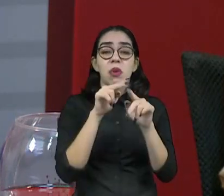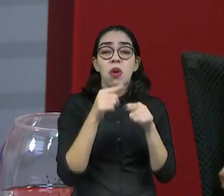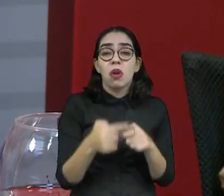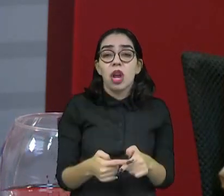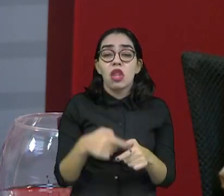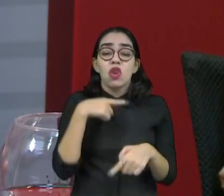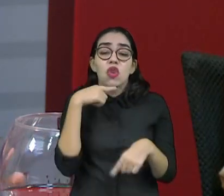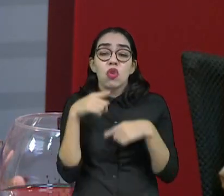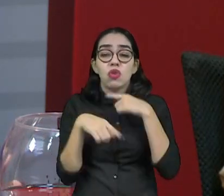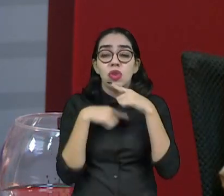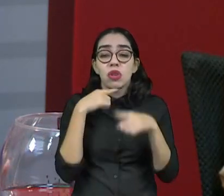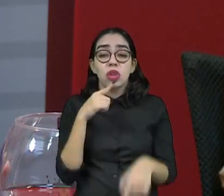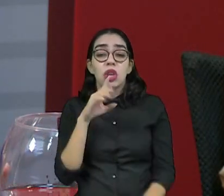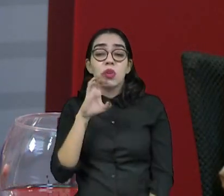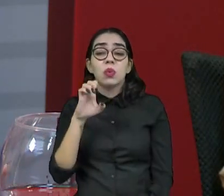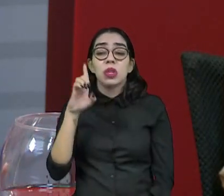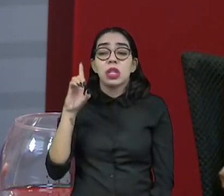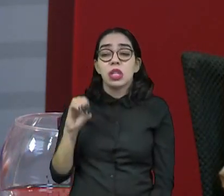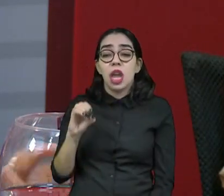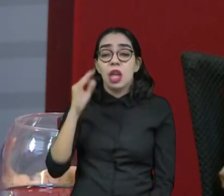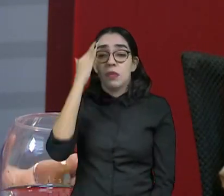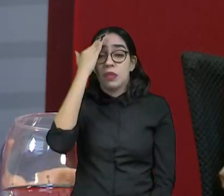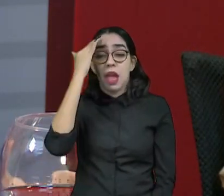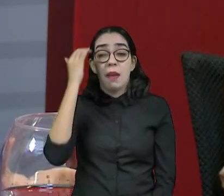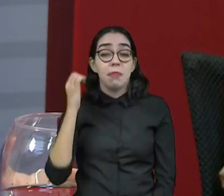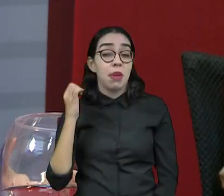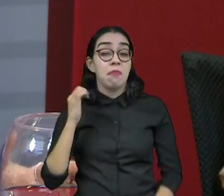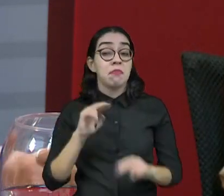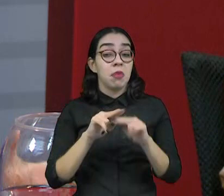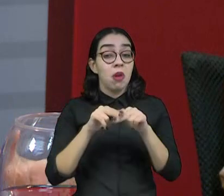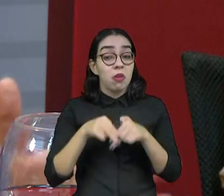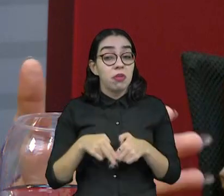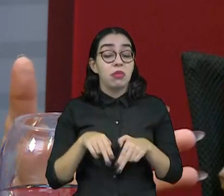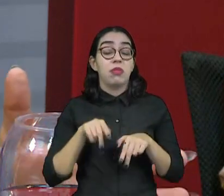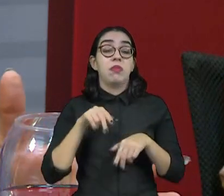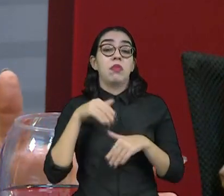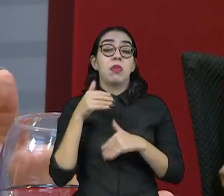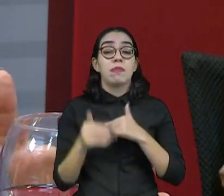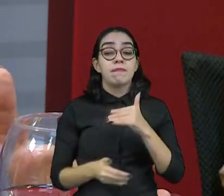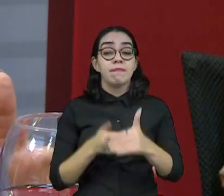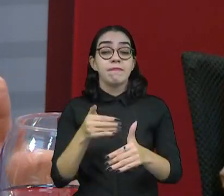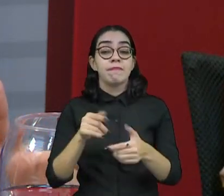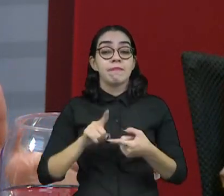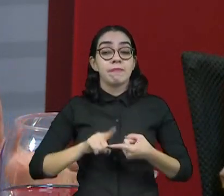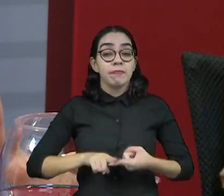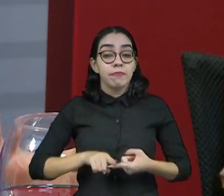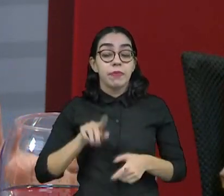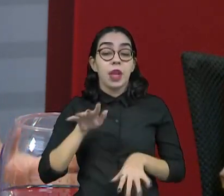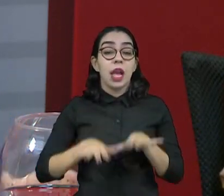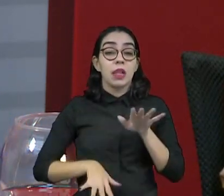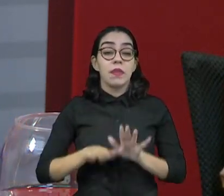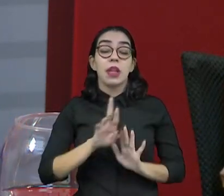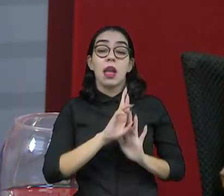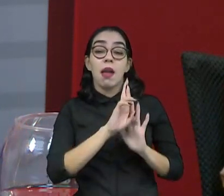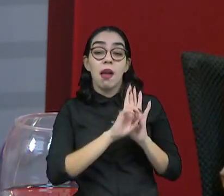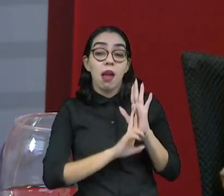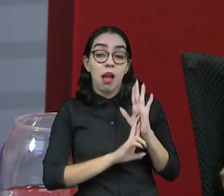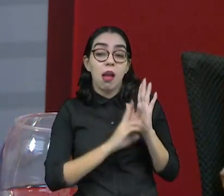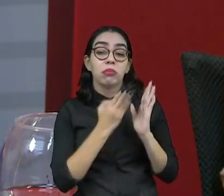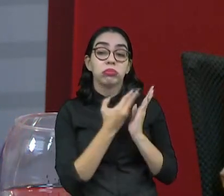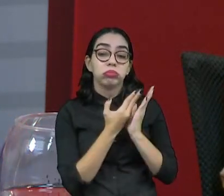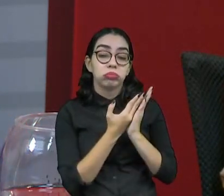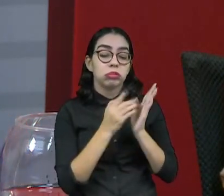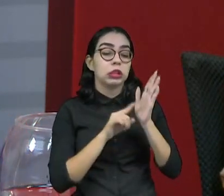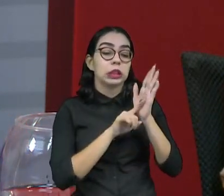A gente sabe que existe também um caminho que vai da pessoa que recebeu aquela pesquisa, relatório do instituto, até